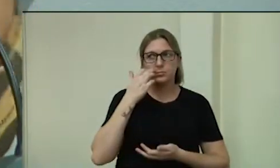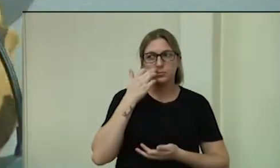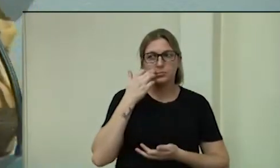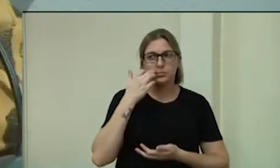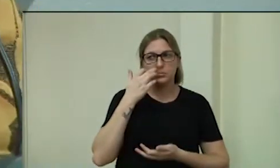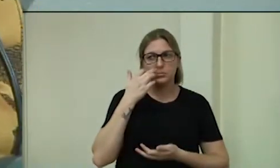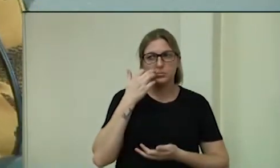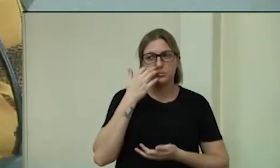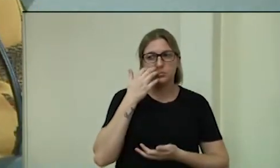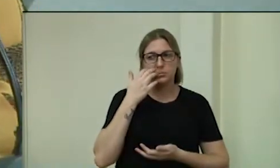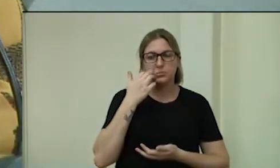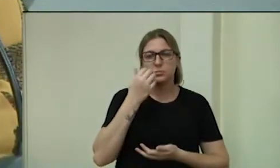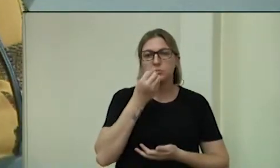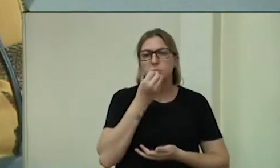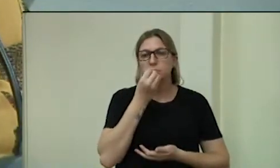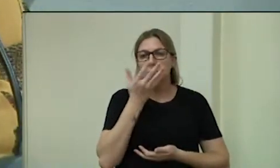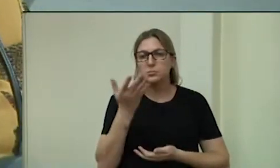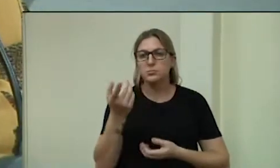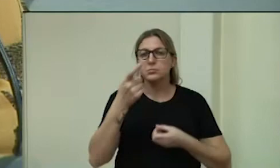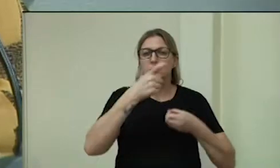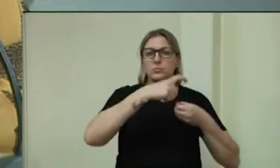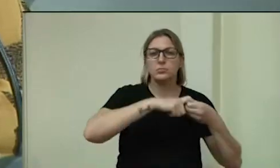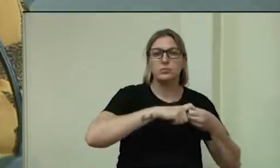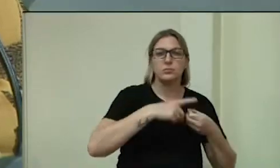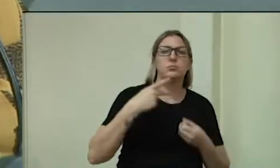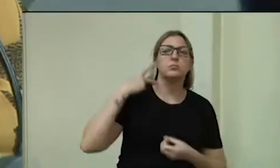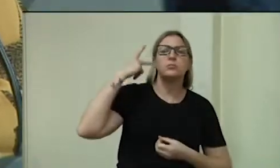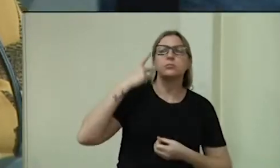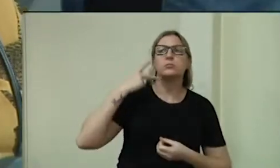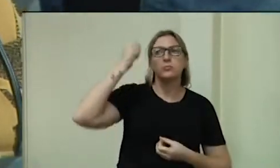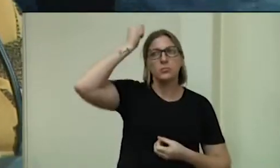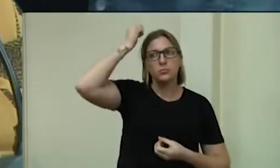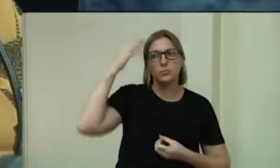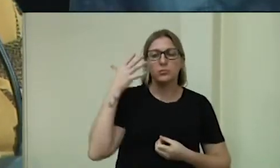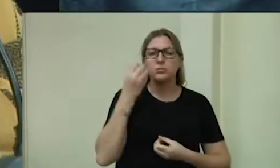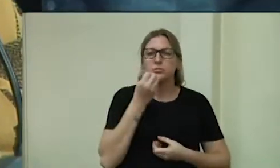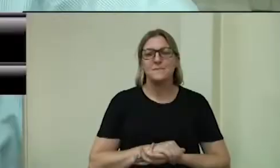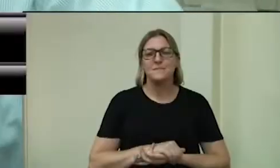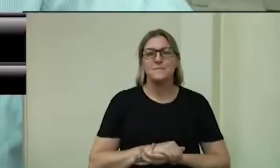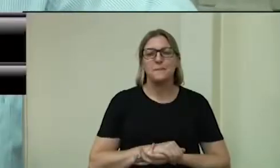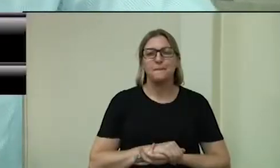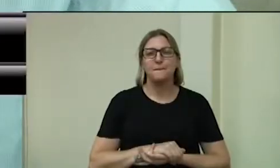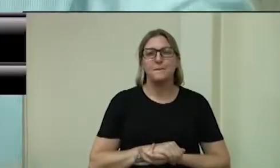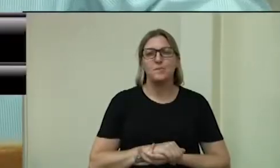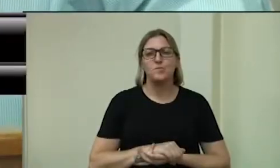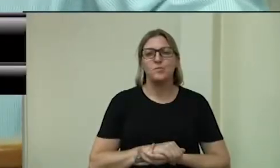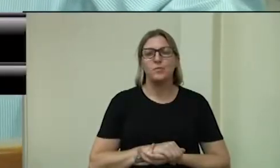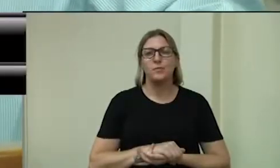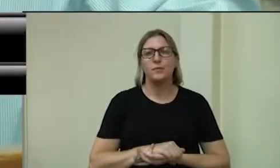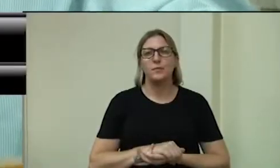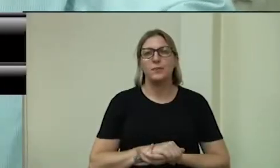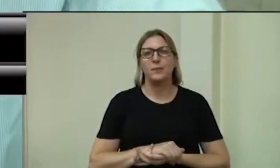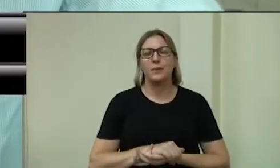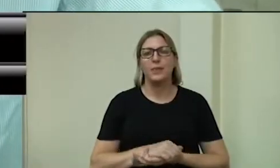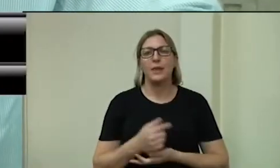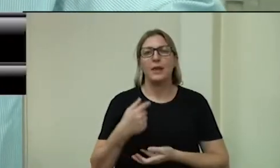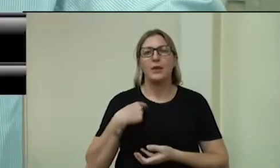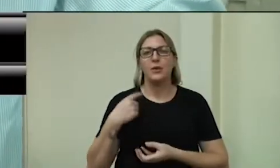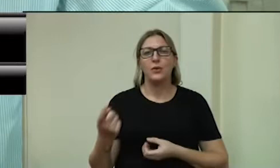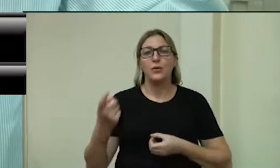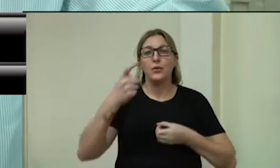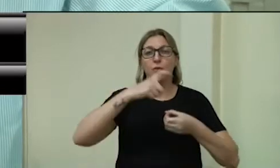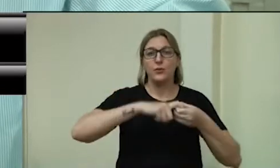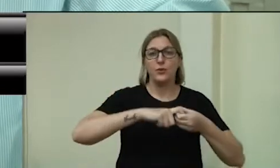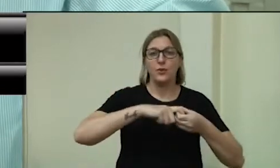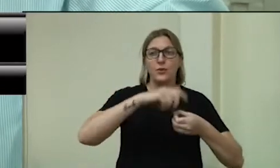Bom retorno, vereador Nadir. Que bom tê-lo aqui com saúde. Eu volto a essa tribuna de novo